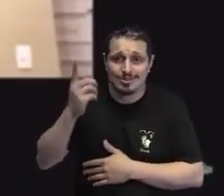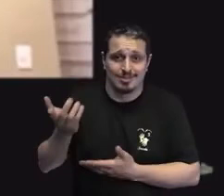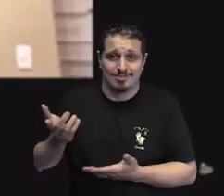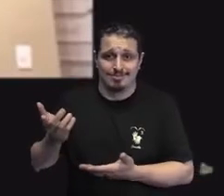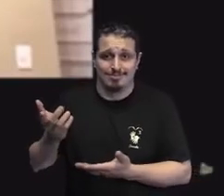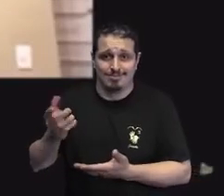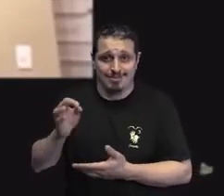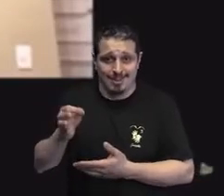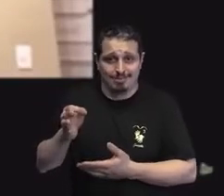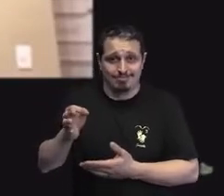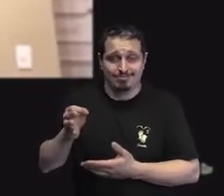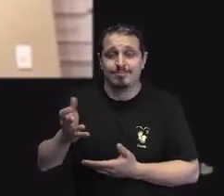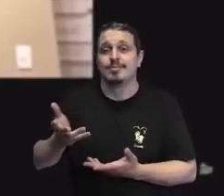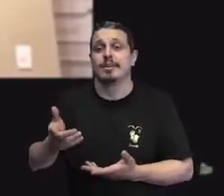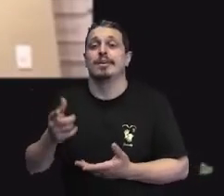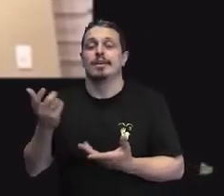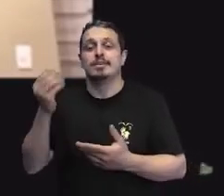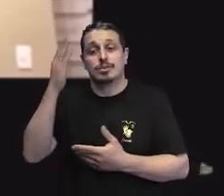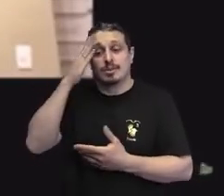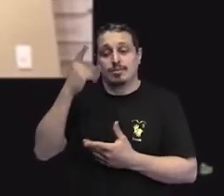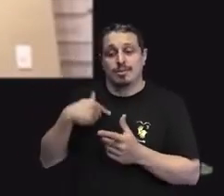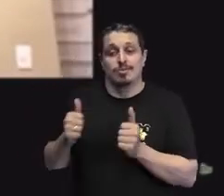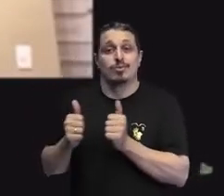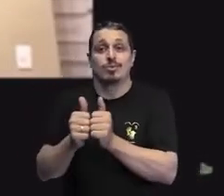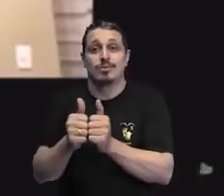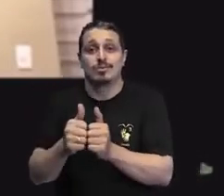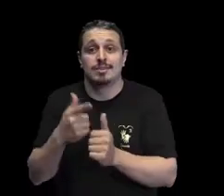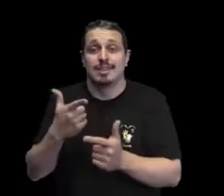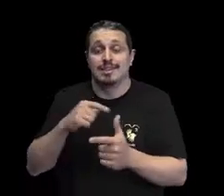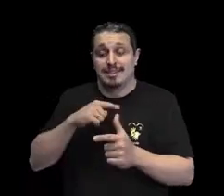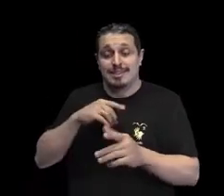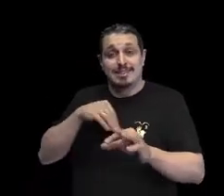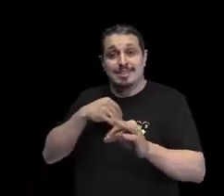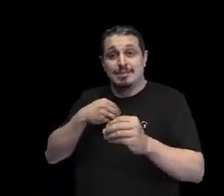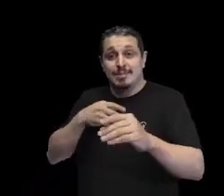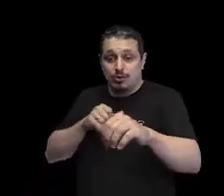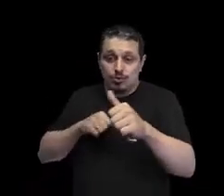junto. Então, tem esse, essa mudança para a vida adulta,